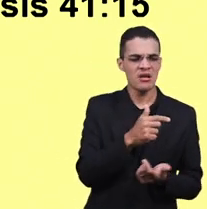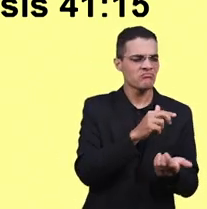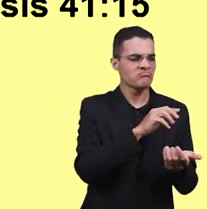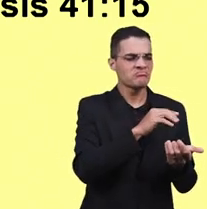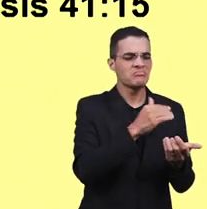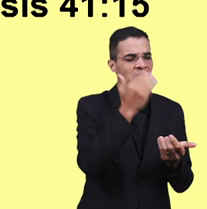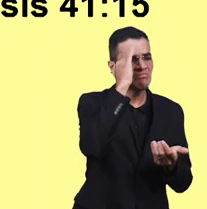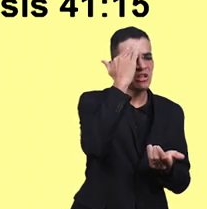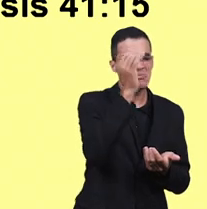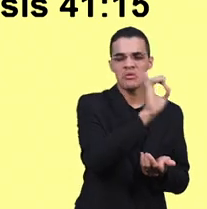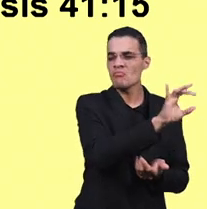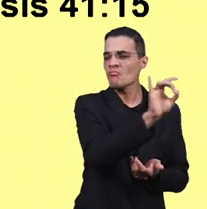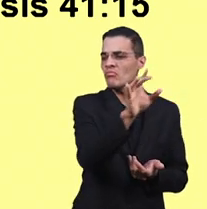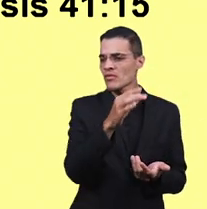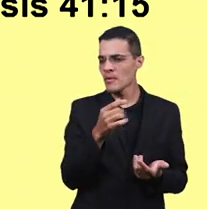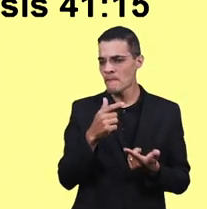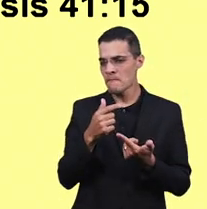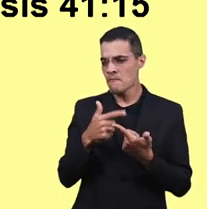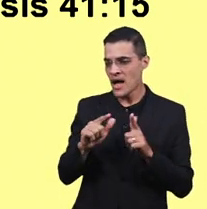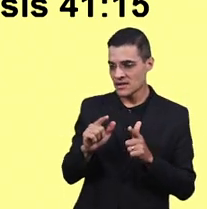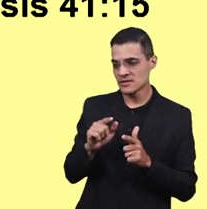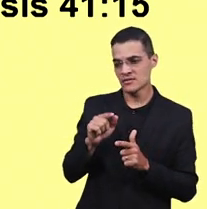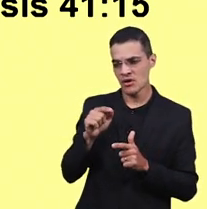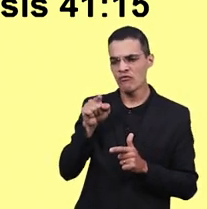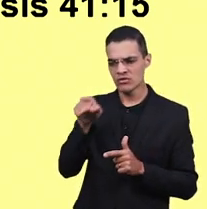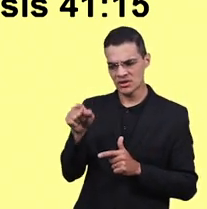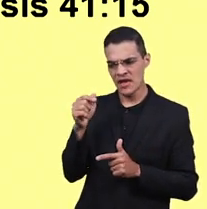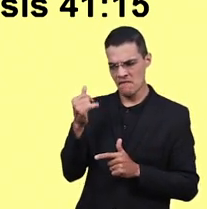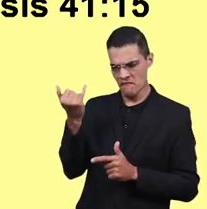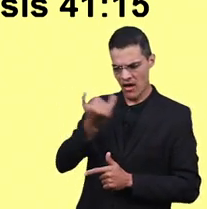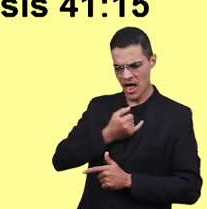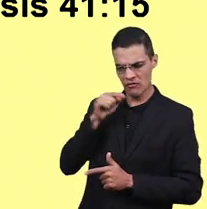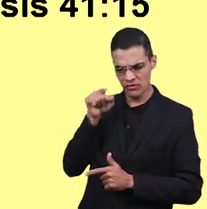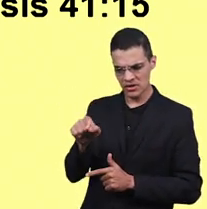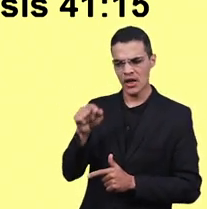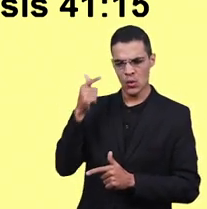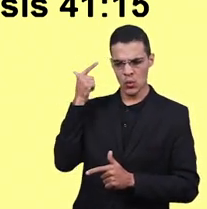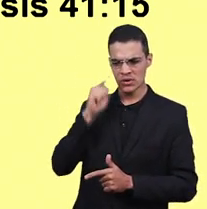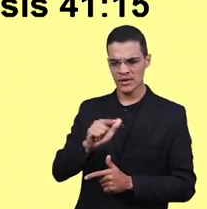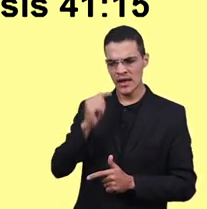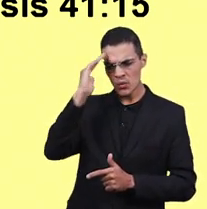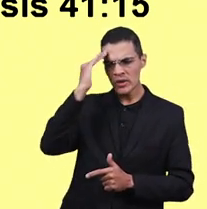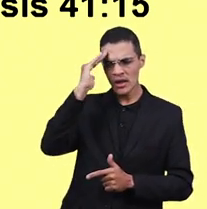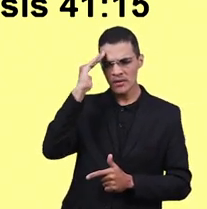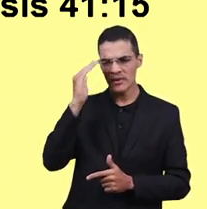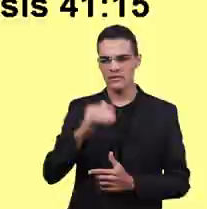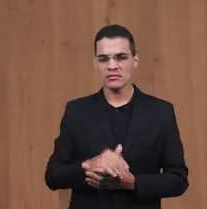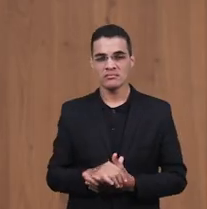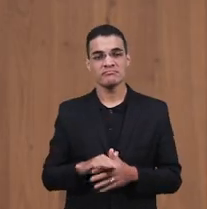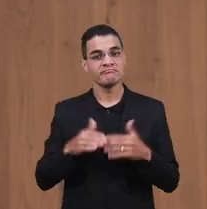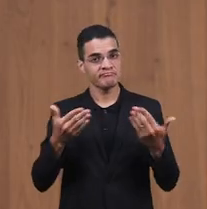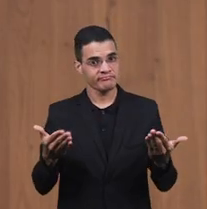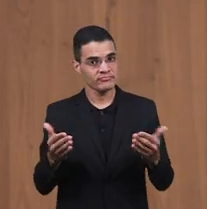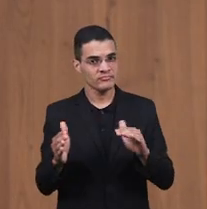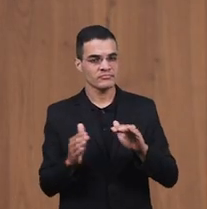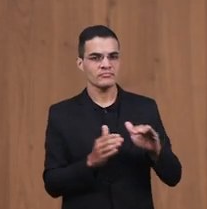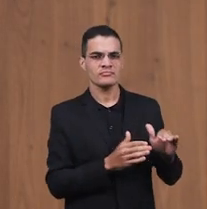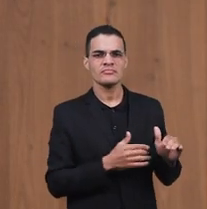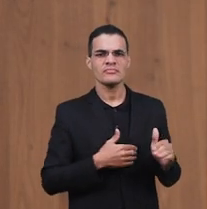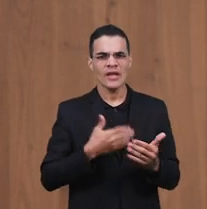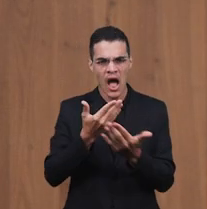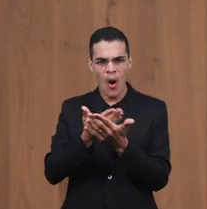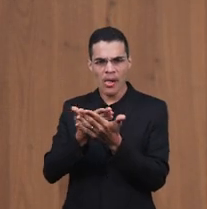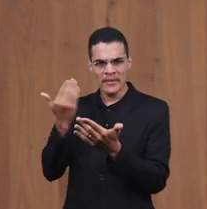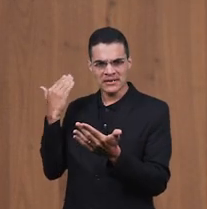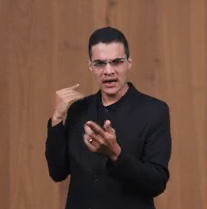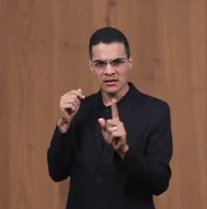dizer Que quando ouves um sonho O interpreta Nas aulas passadas Nós vimos que